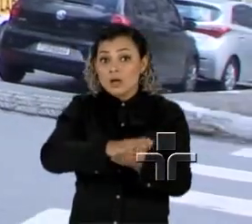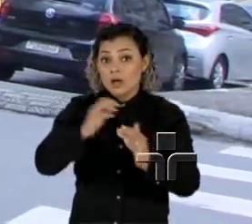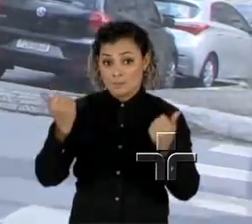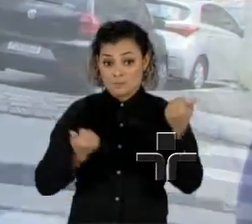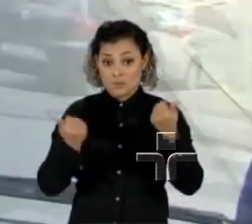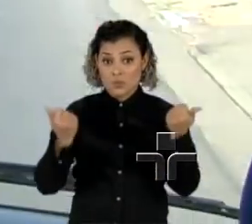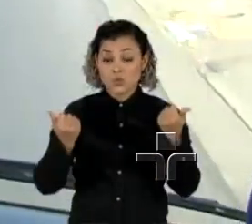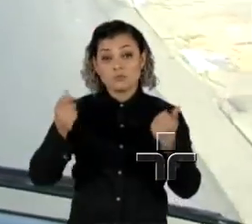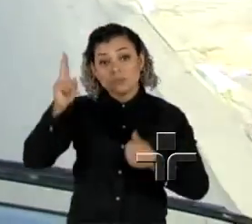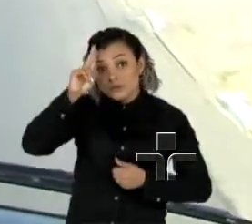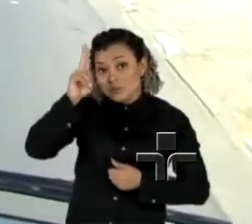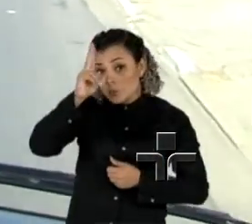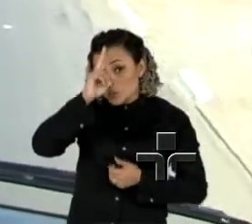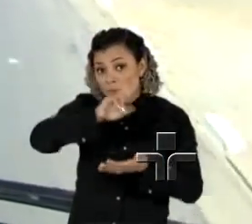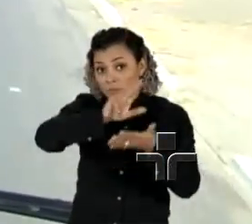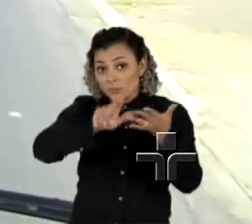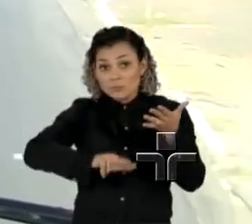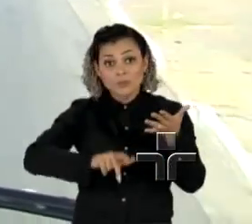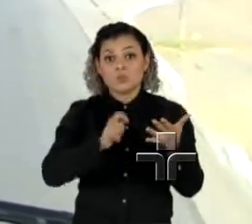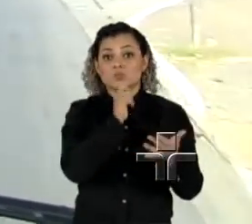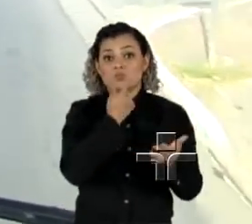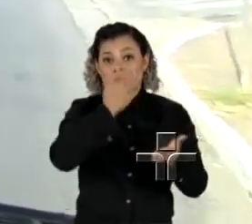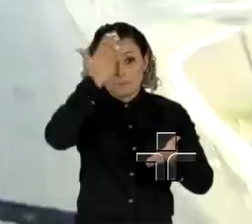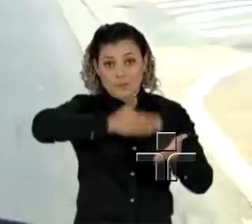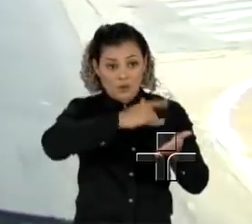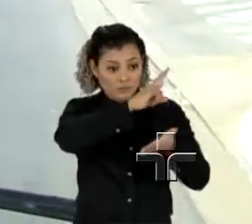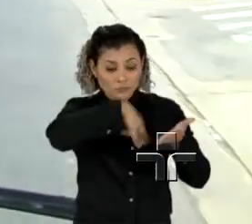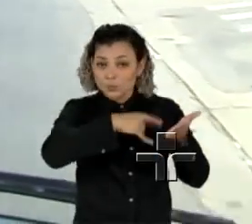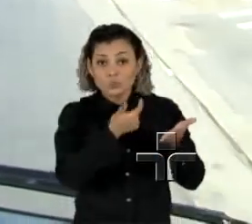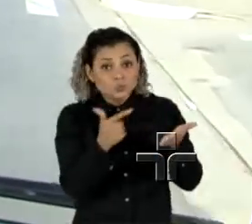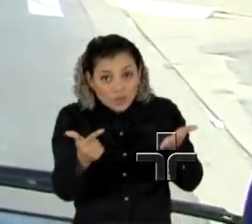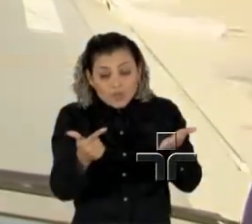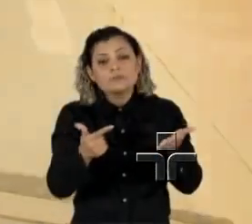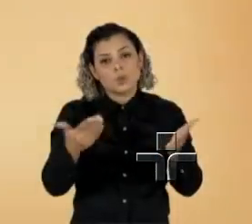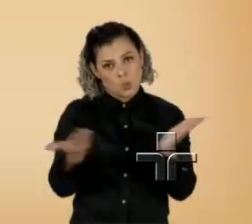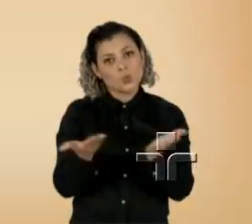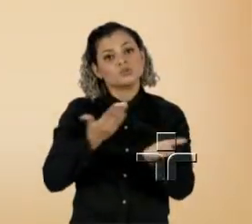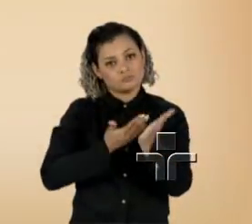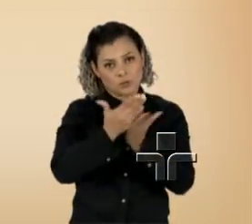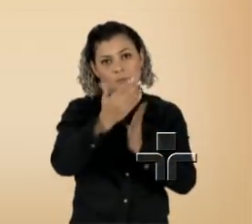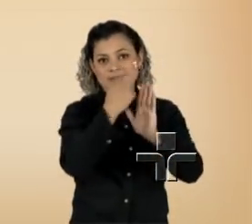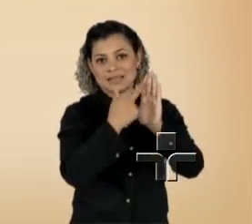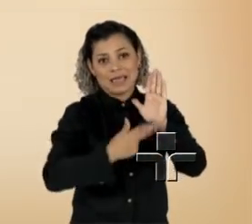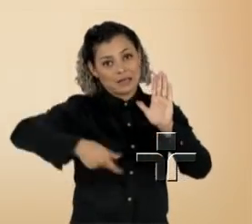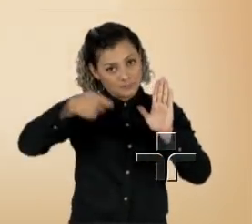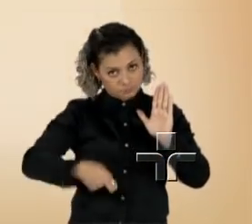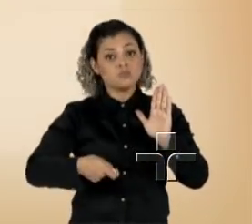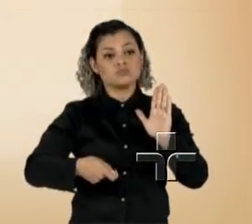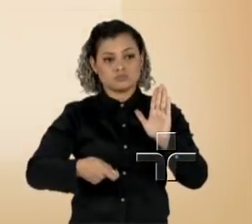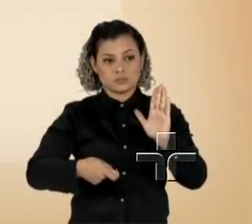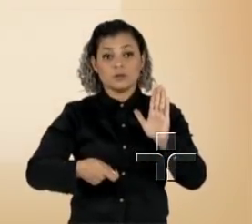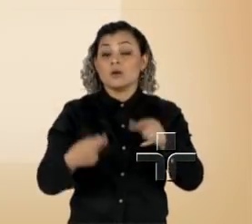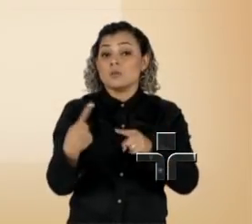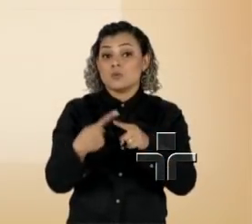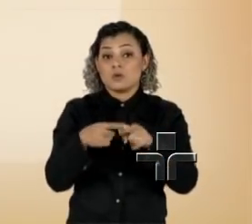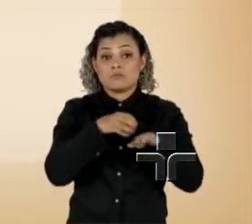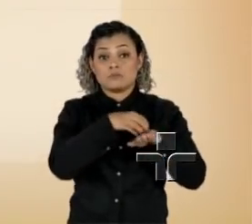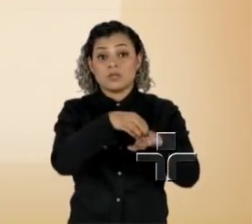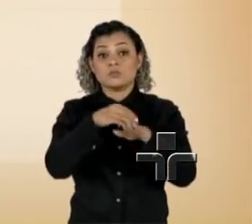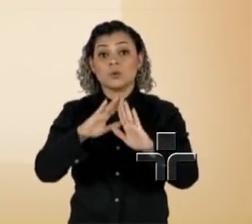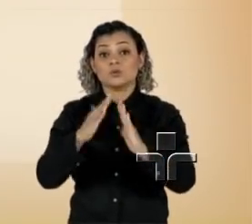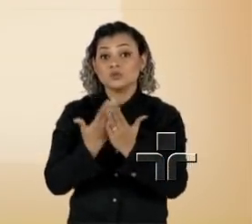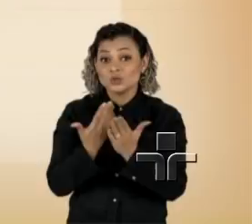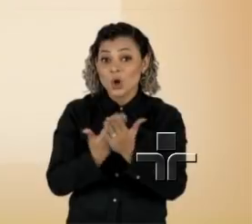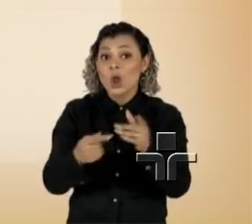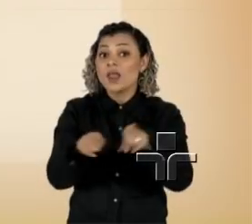realizarem transportes irregulares estão mais duras a partir de hoje. Agora, a infração para quem realiza transporte escolar